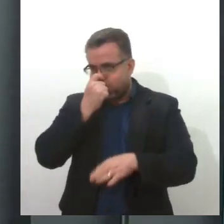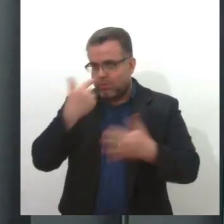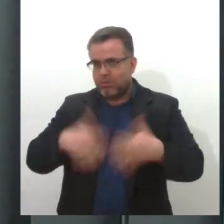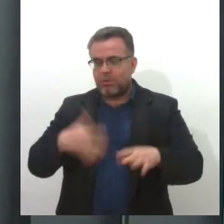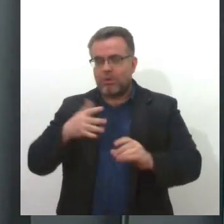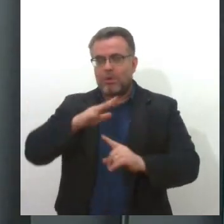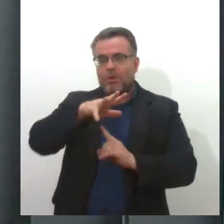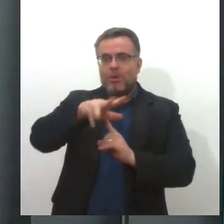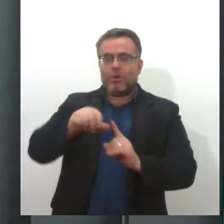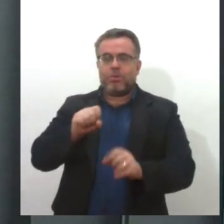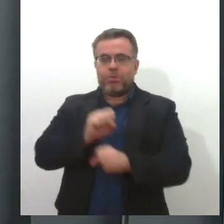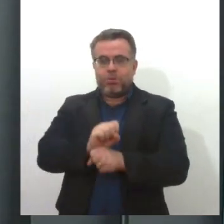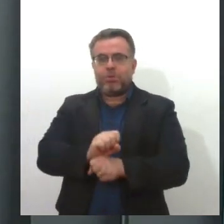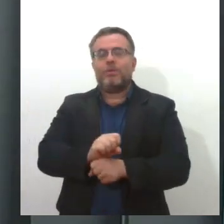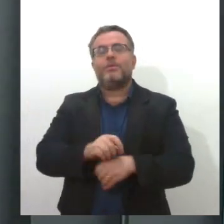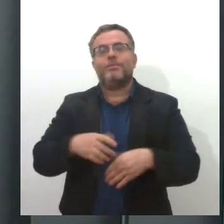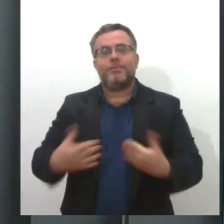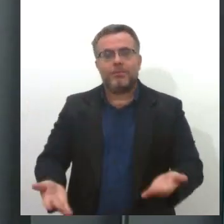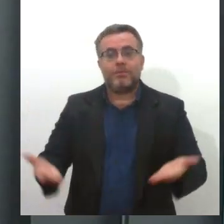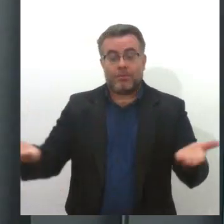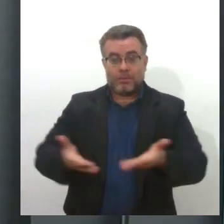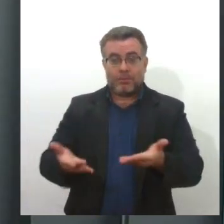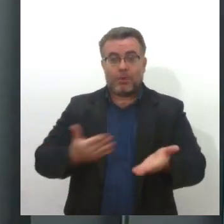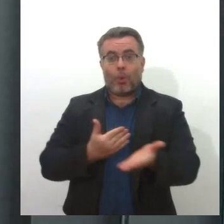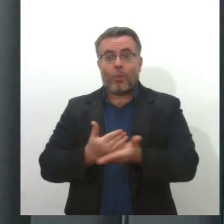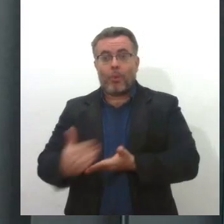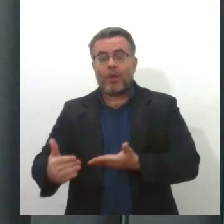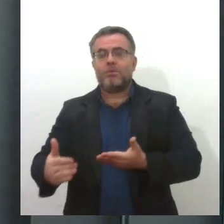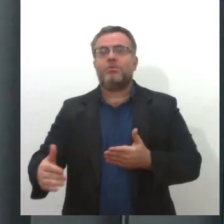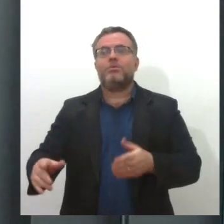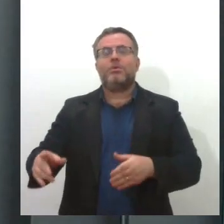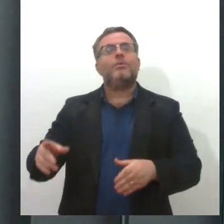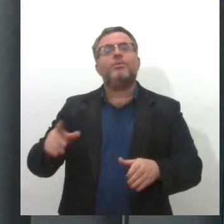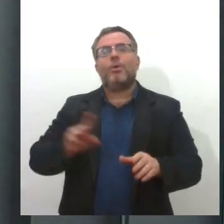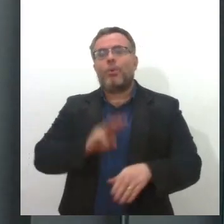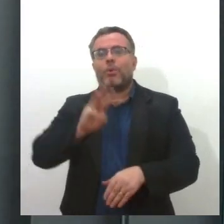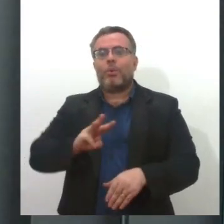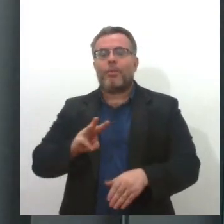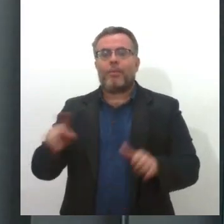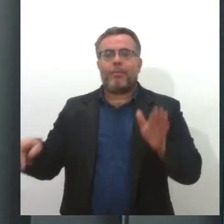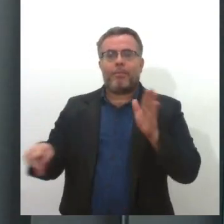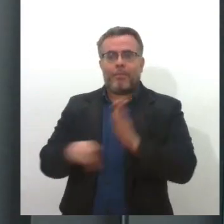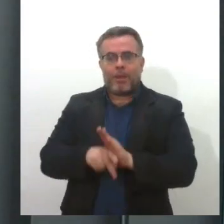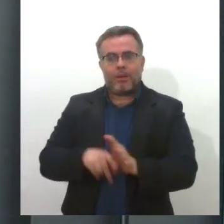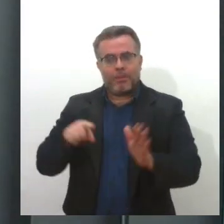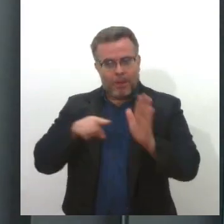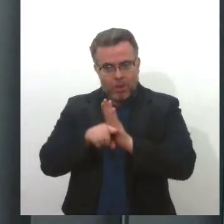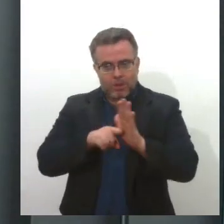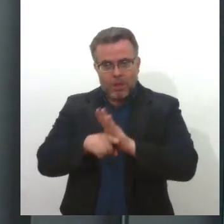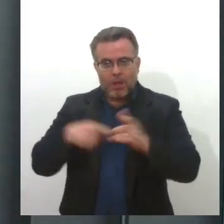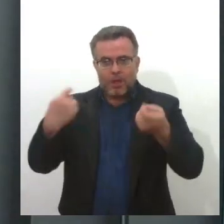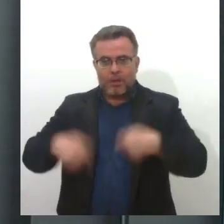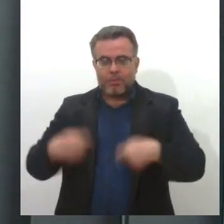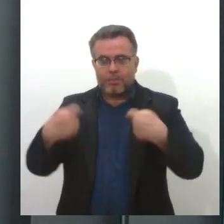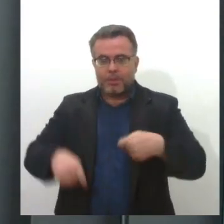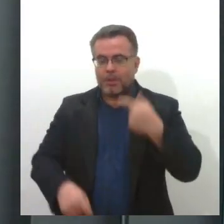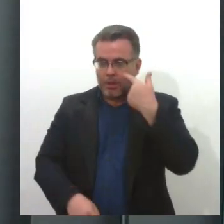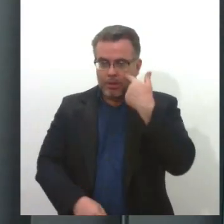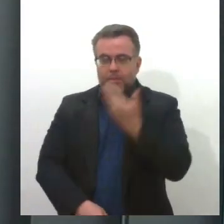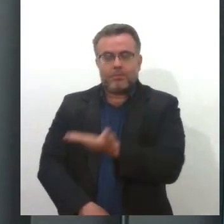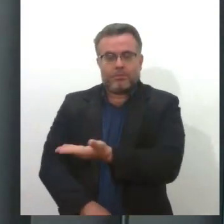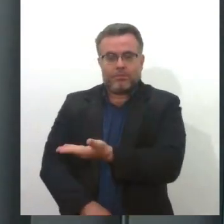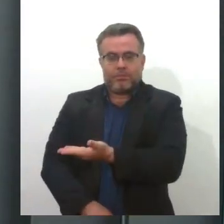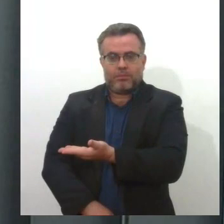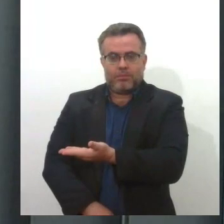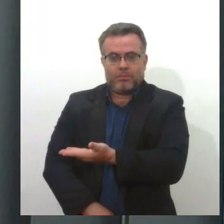Central. Agora, a promessa é de uma página exclusiva para essa consulta. Para consultar, você deve acessar o site que aparece aqui também na